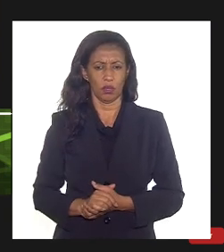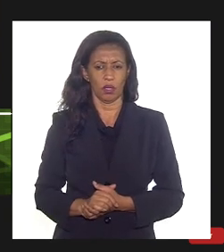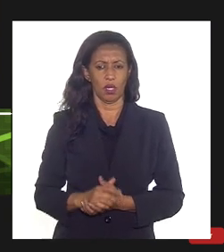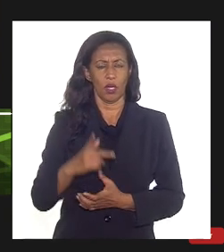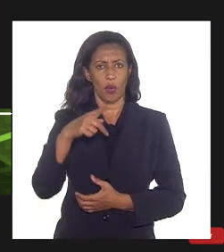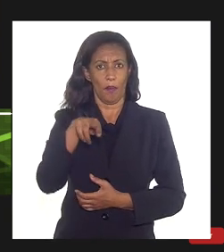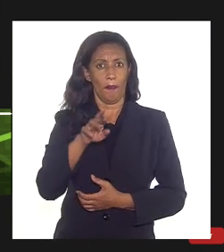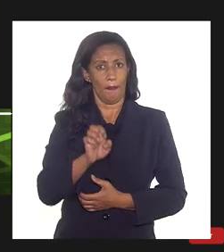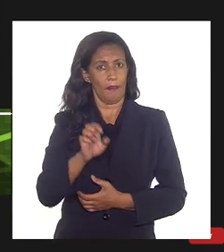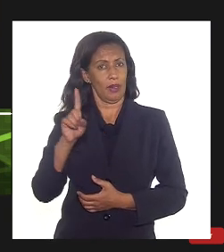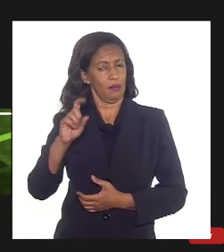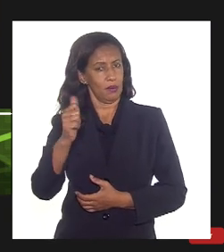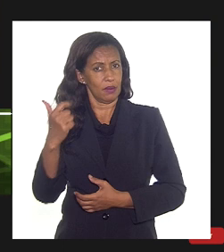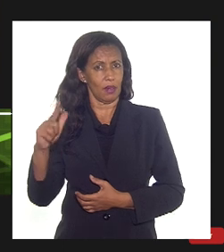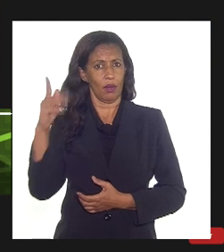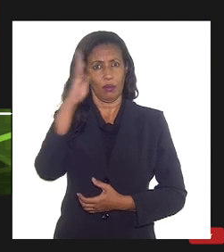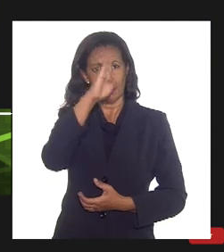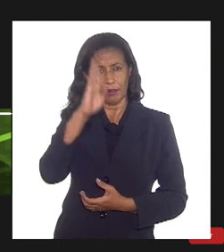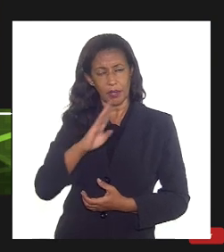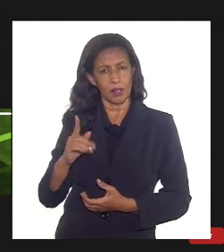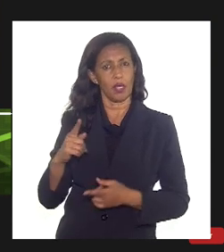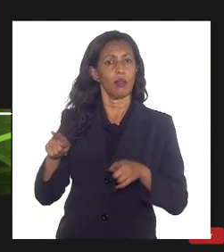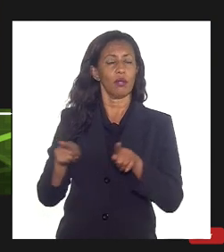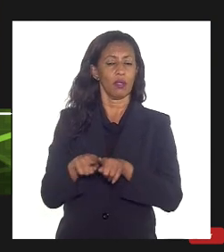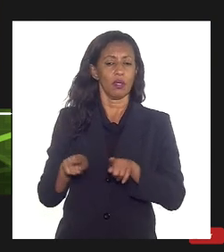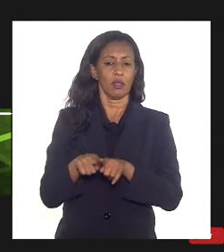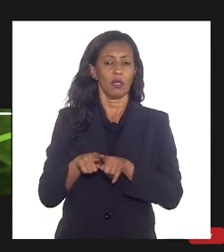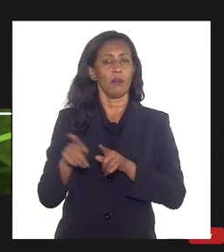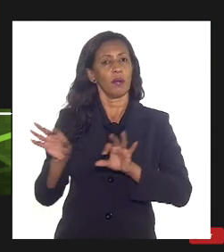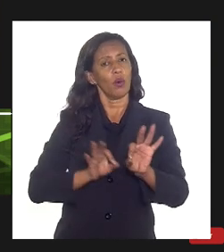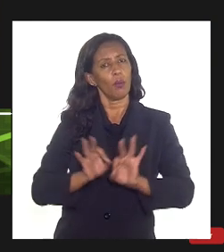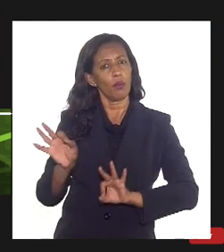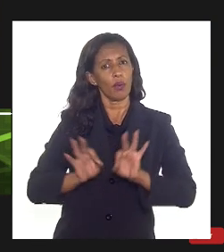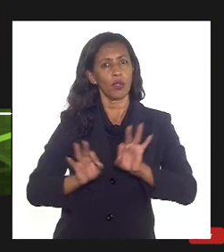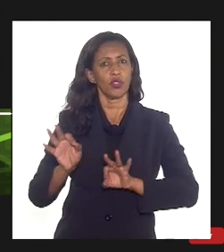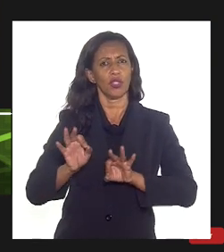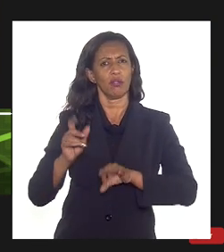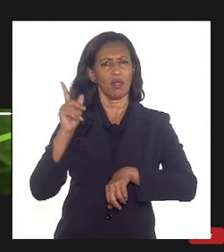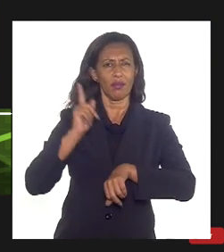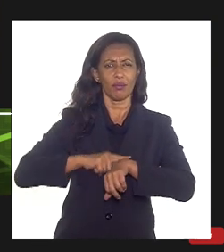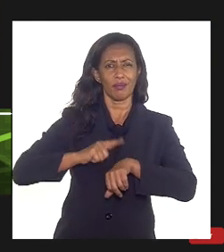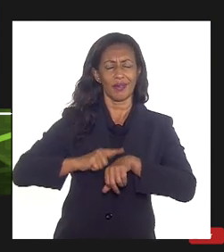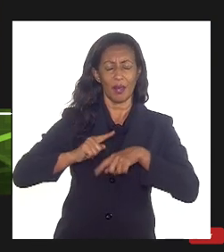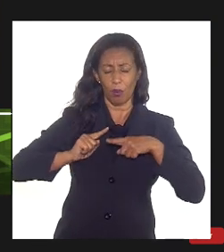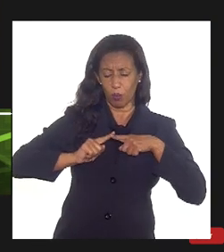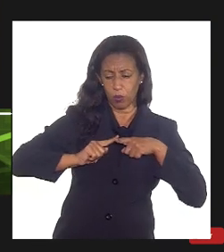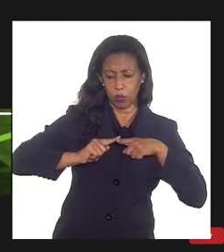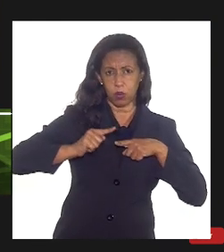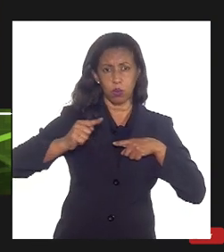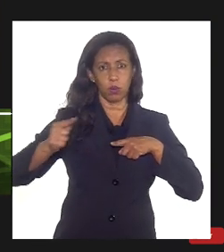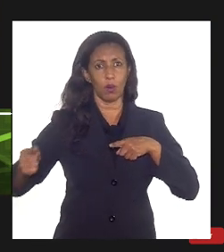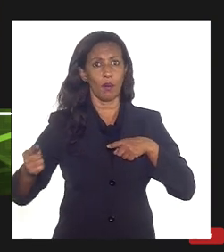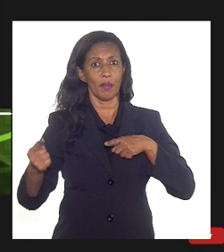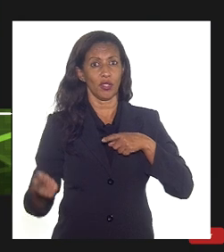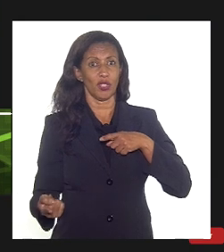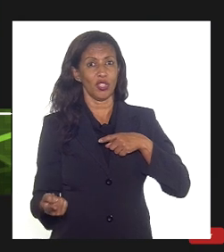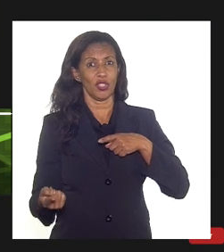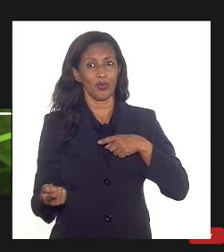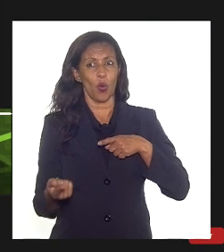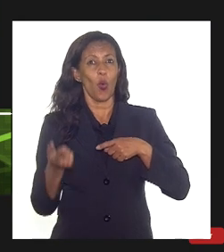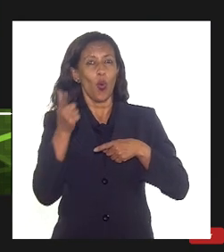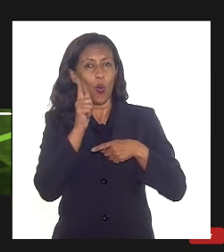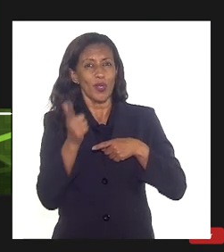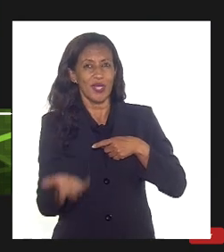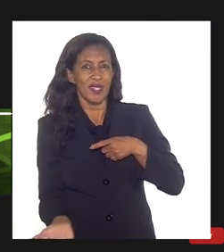-salve brasileiro e por conta disso é um projeto que ele leva um bom tempo para a gente conseguir retornar o valor investido